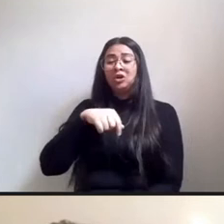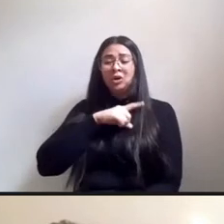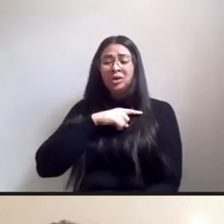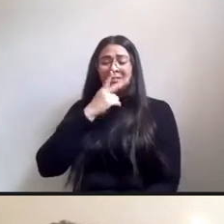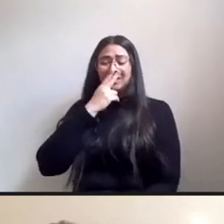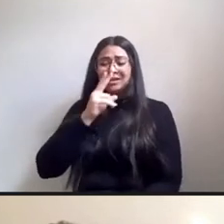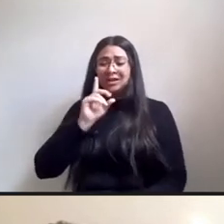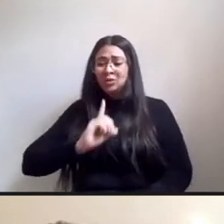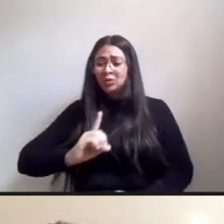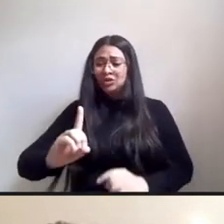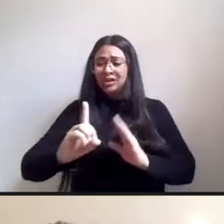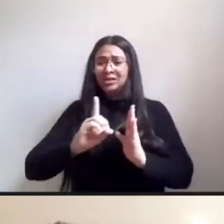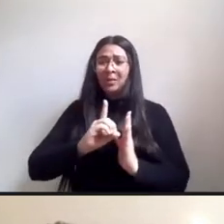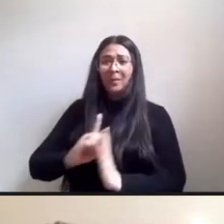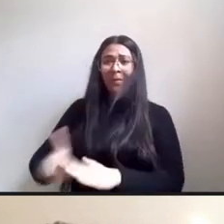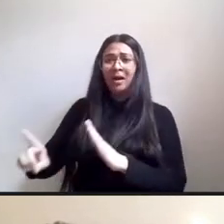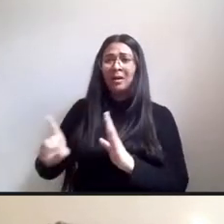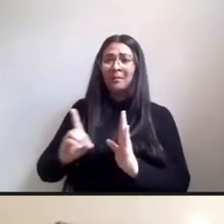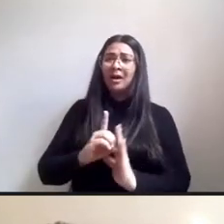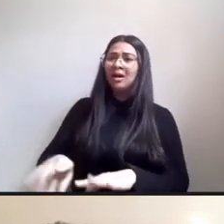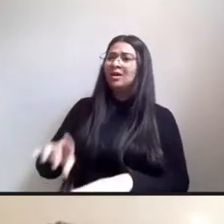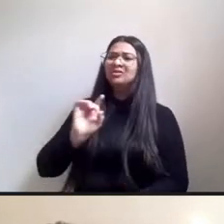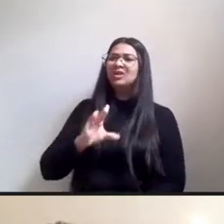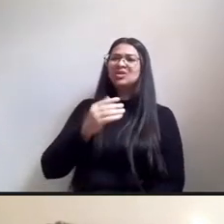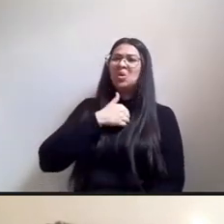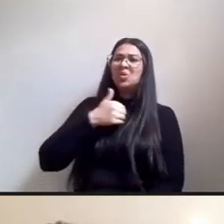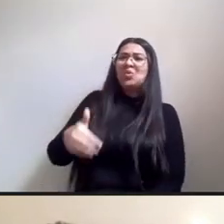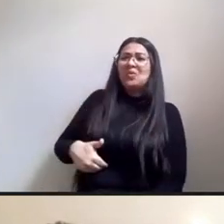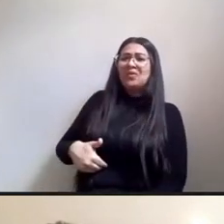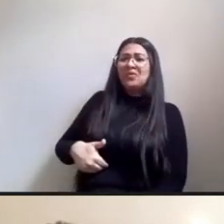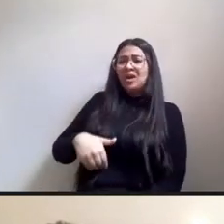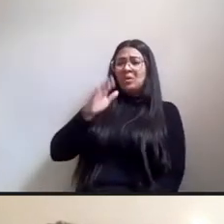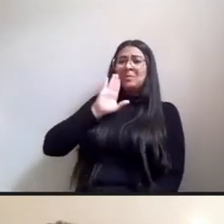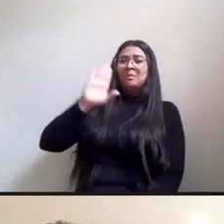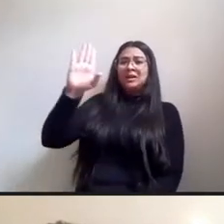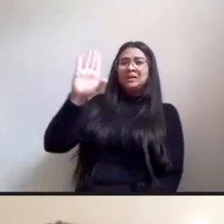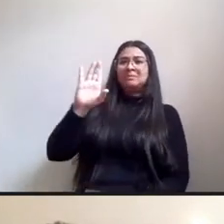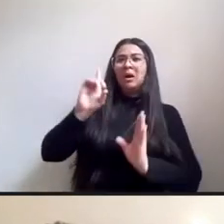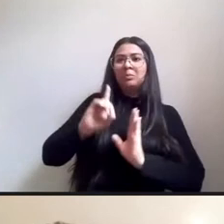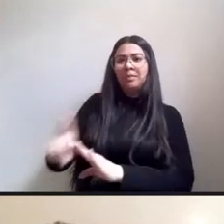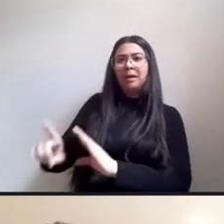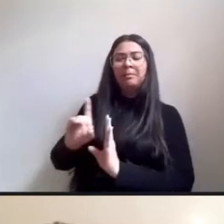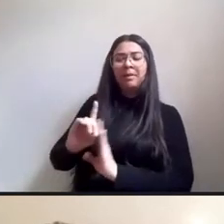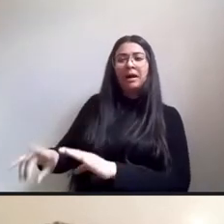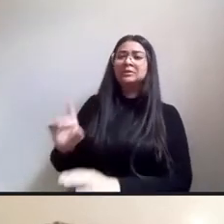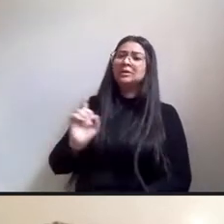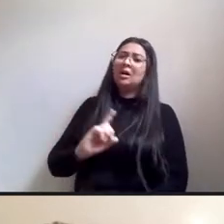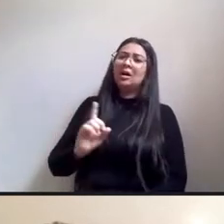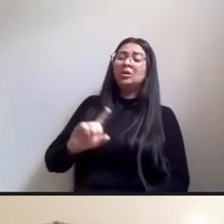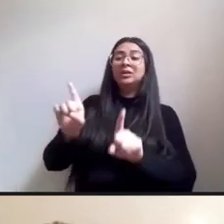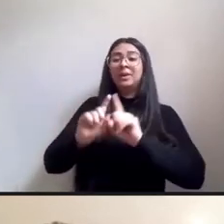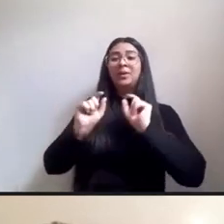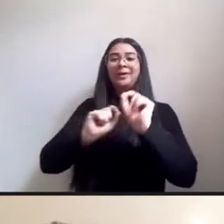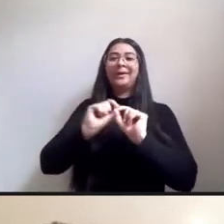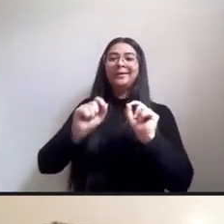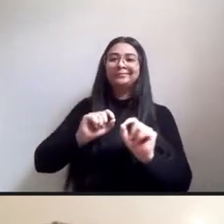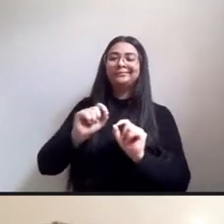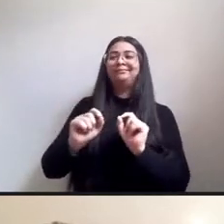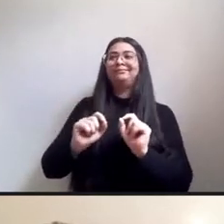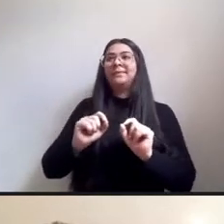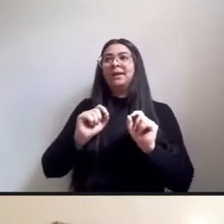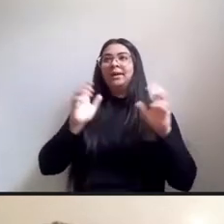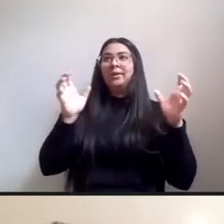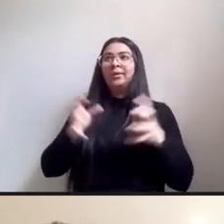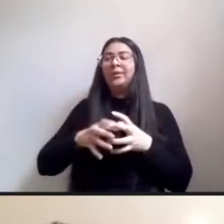governo grande agente dessas violações e aí você lembra das forças policiais por exemplo né